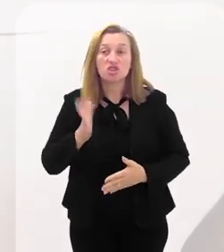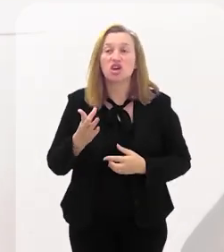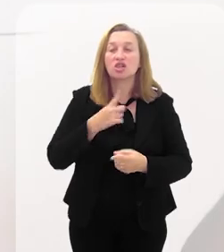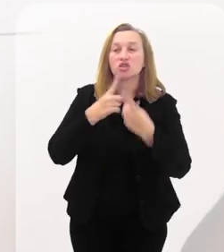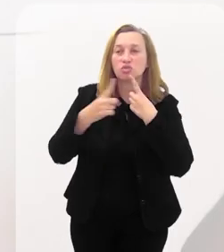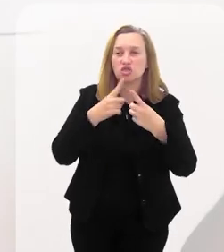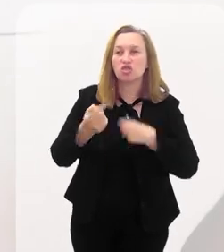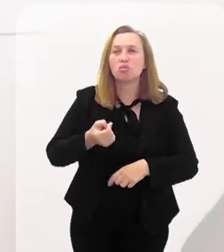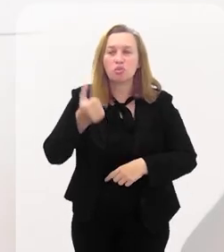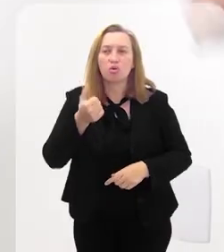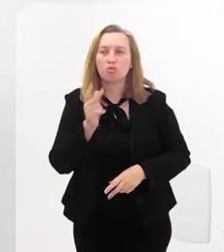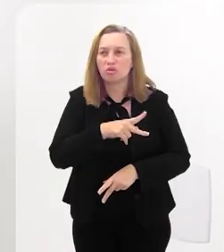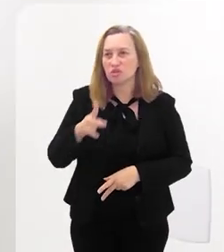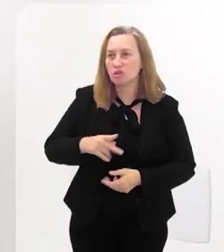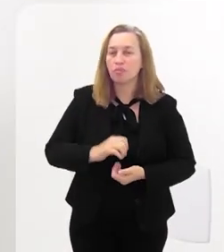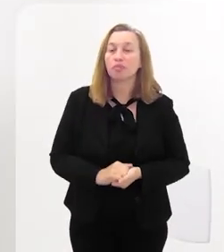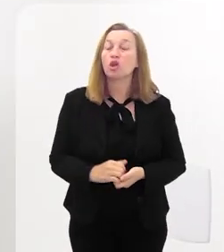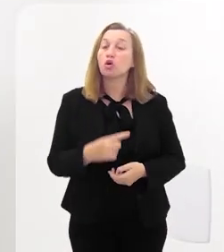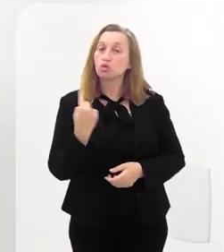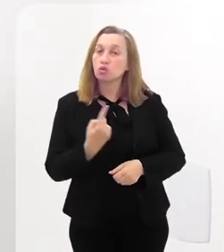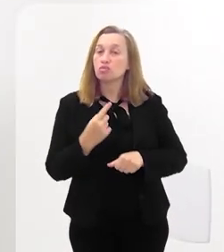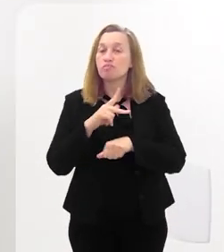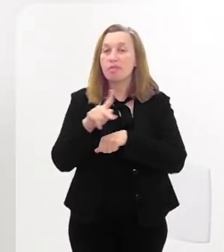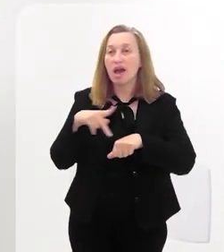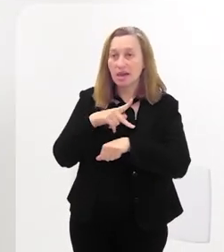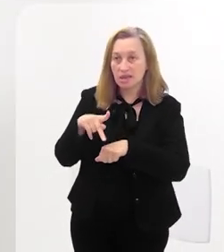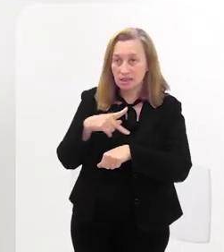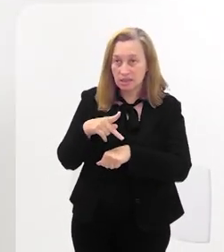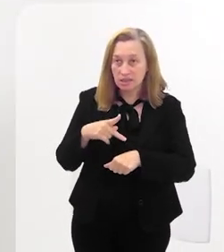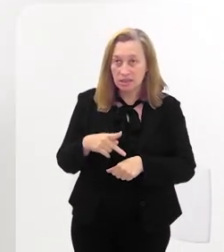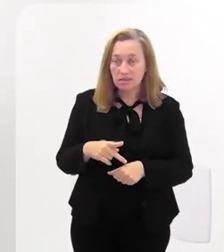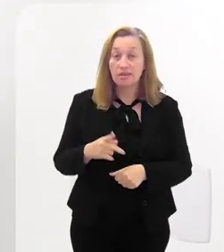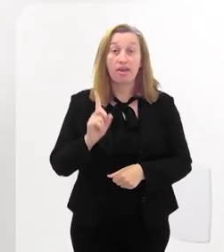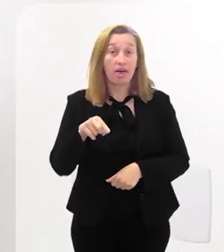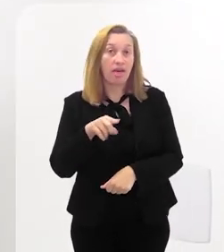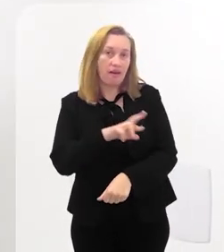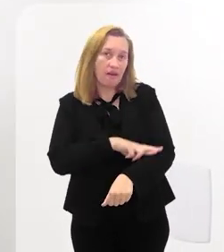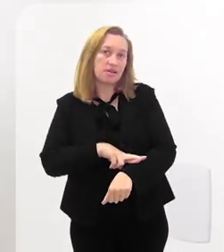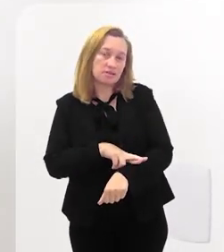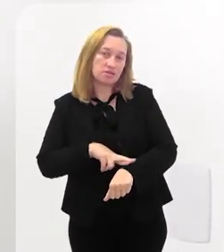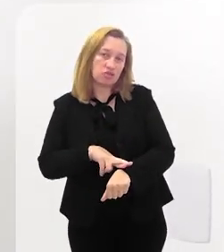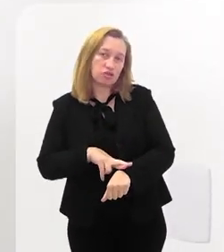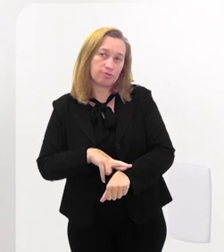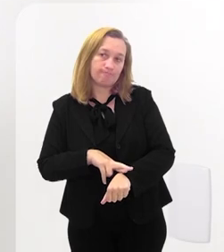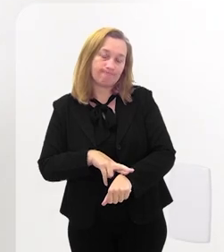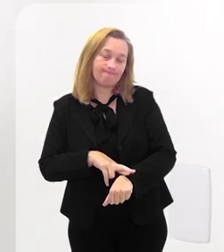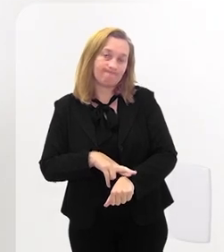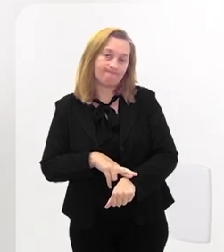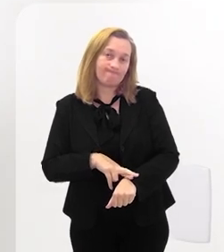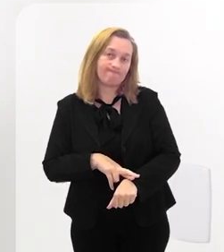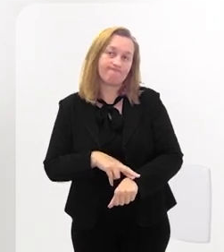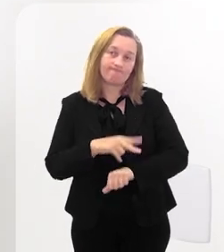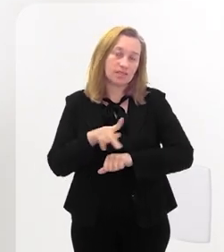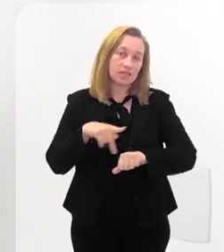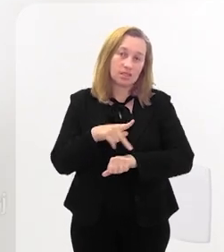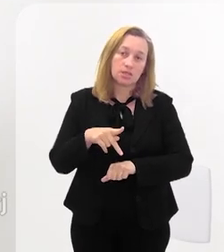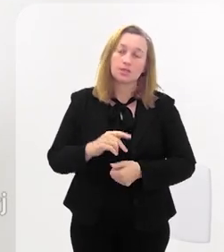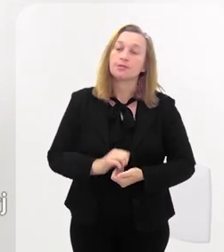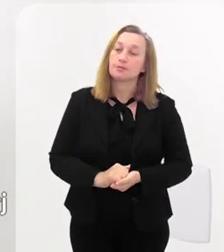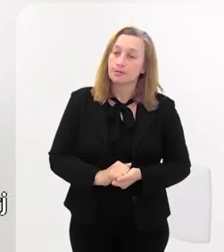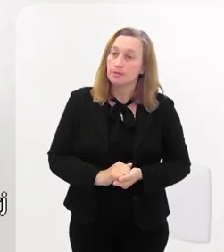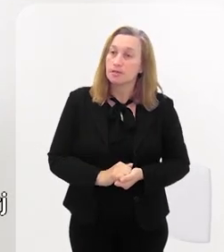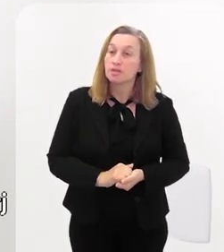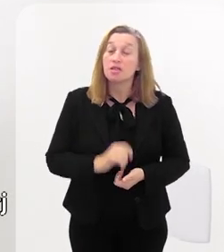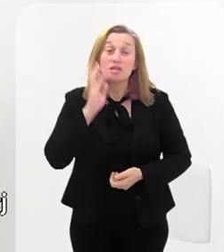que já foi debatido aqui um pouco. Professor. O nosso país é um país majoritariamente racista. É um país racista. Não tem